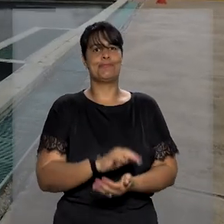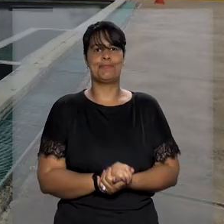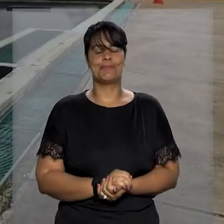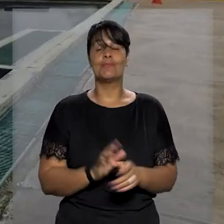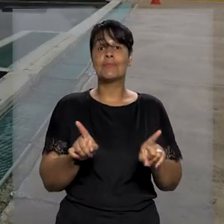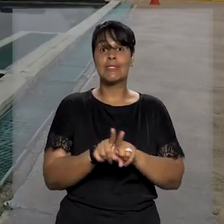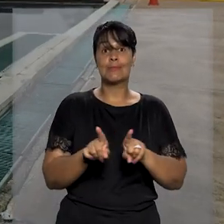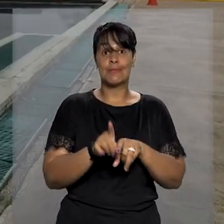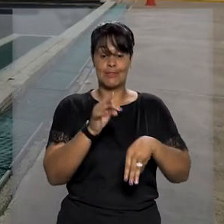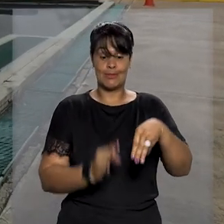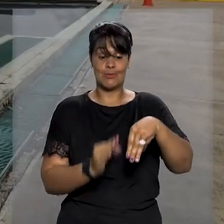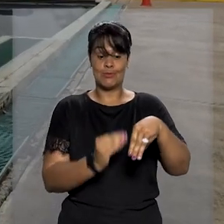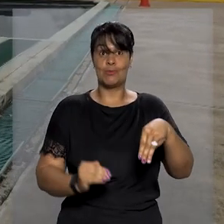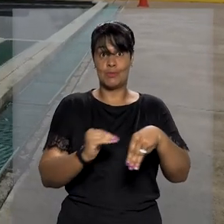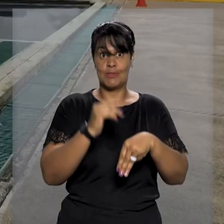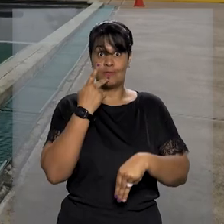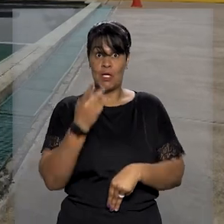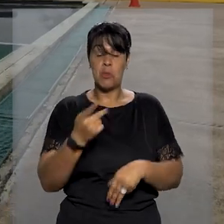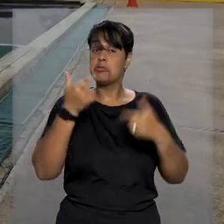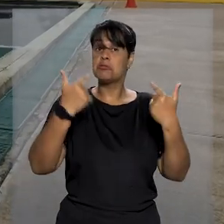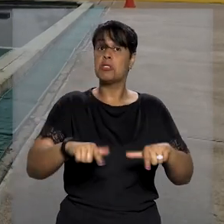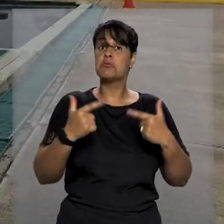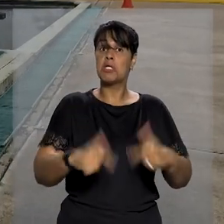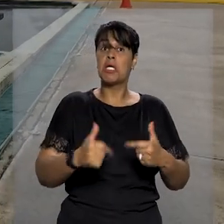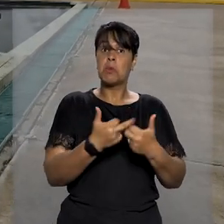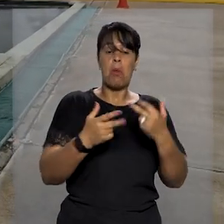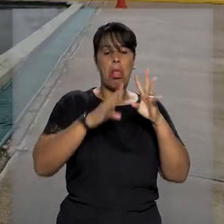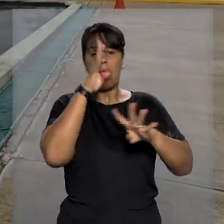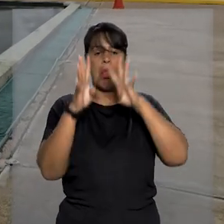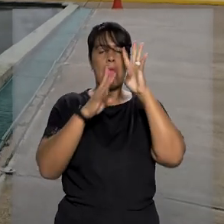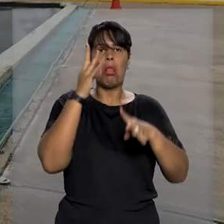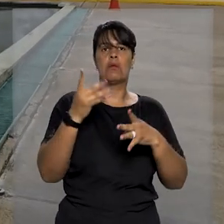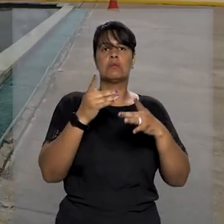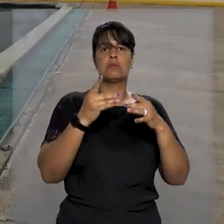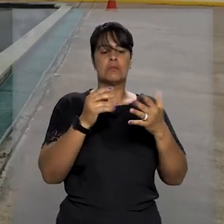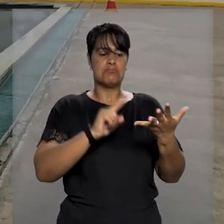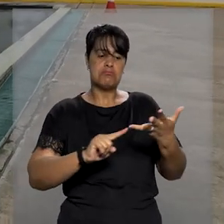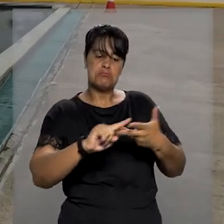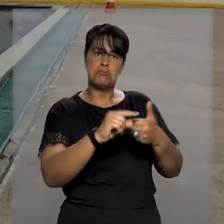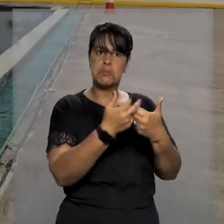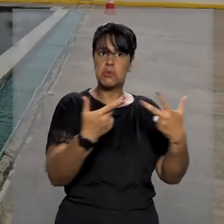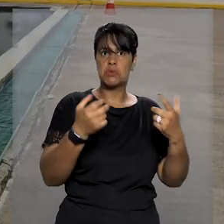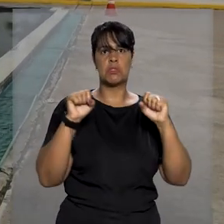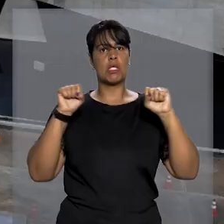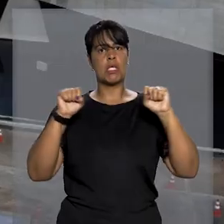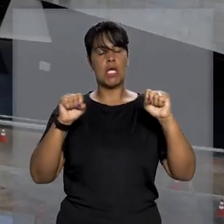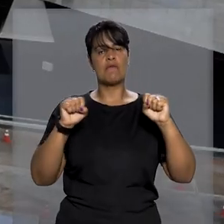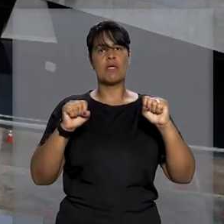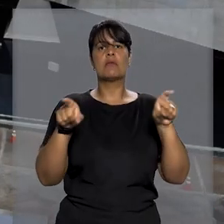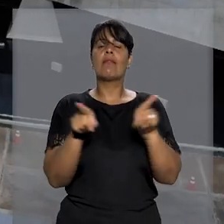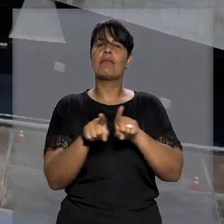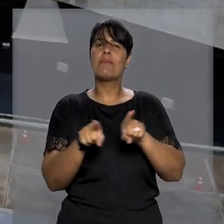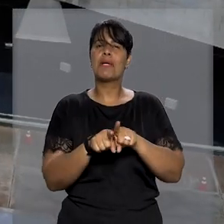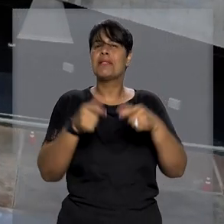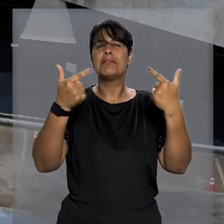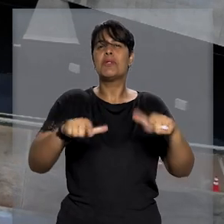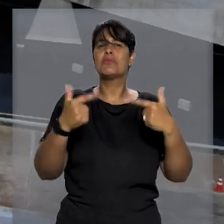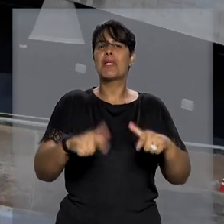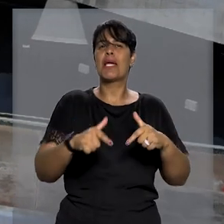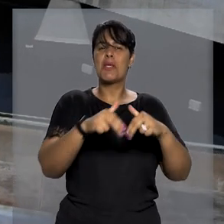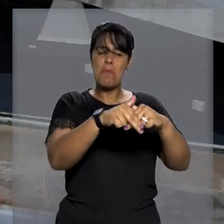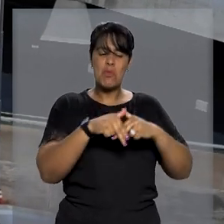disso, o ministro concluiu que não há violação aos princípios do contraditório e da ampla defesa e não há também